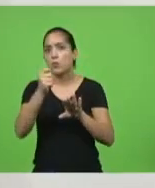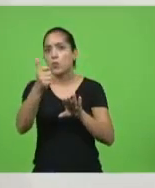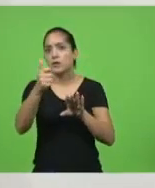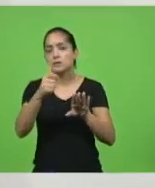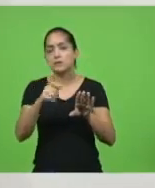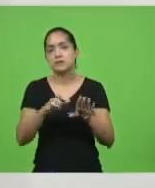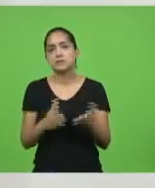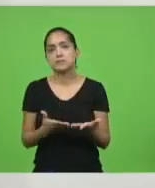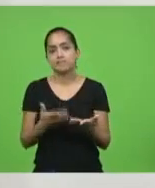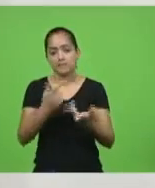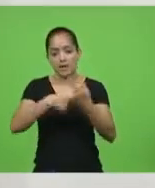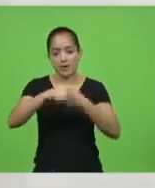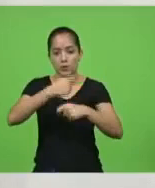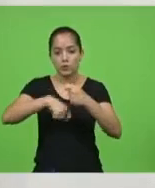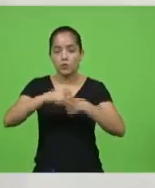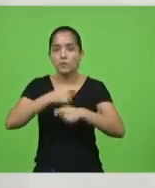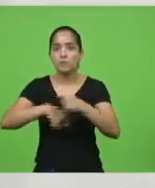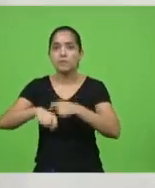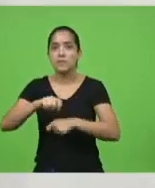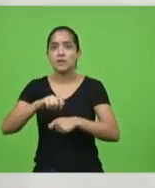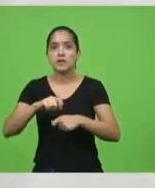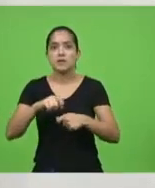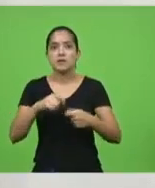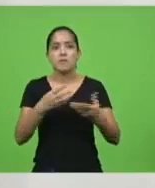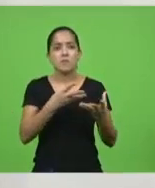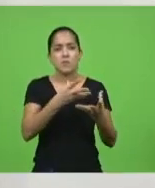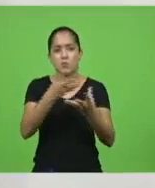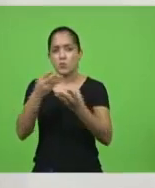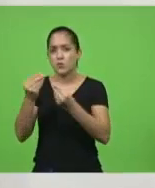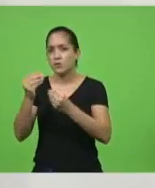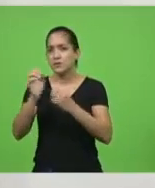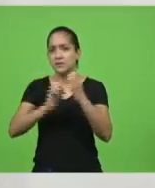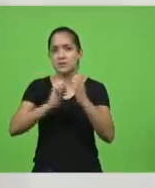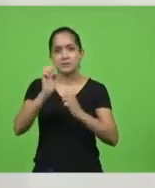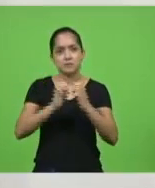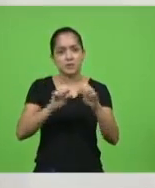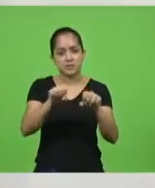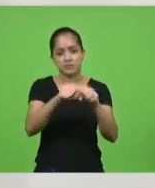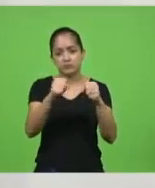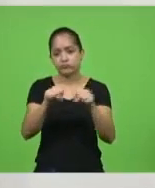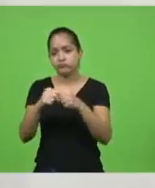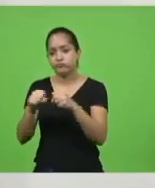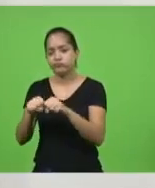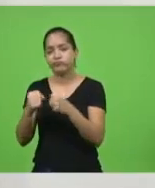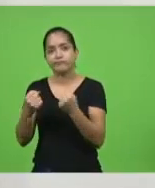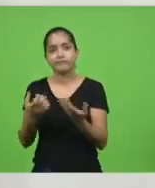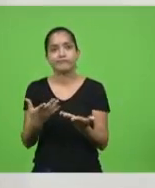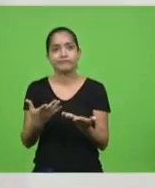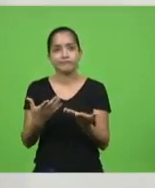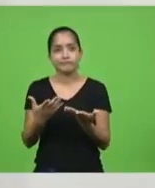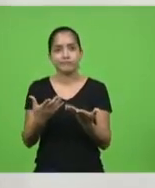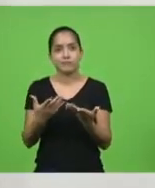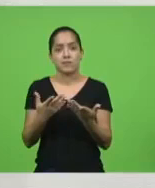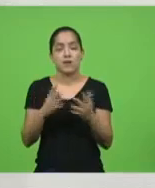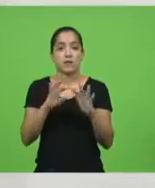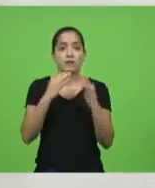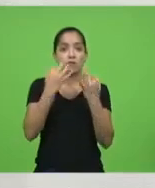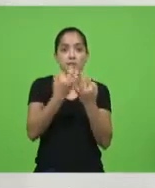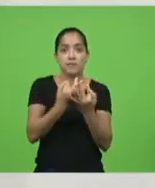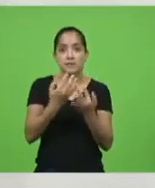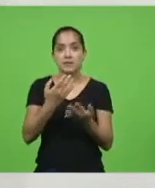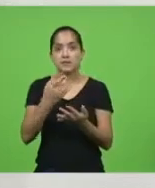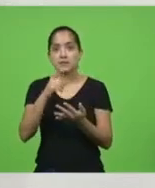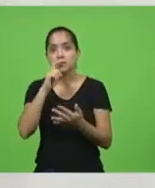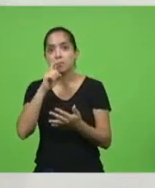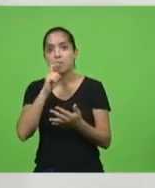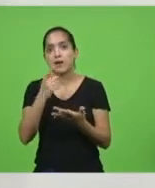a economia, inúmeras empresas quebraram, inúmeros pais de família que levam